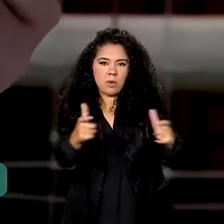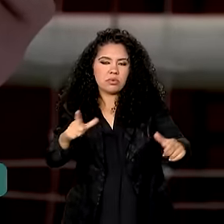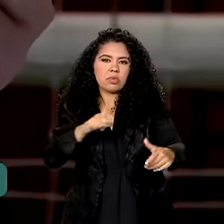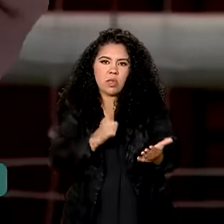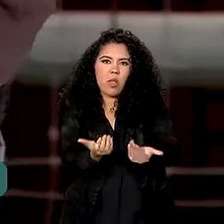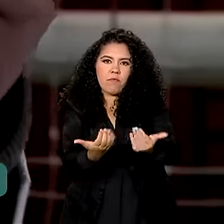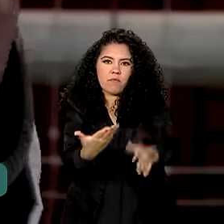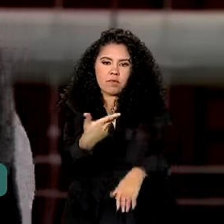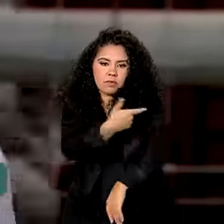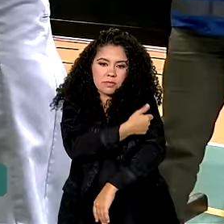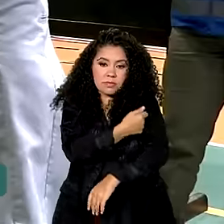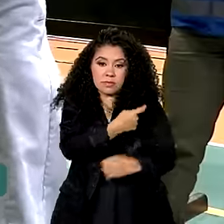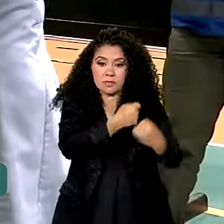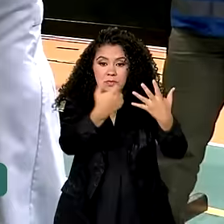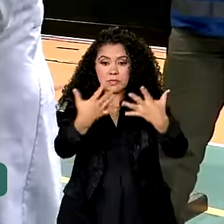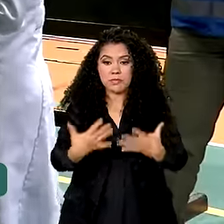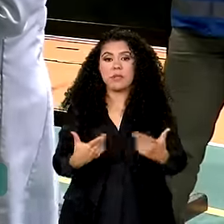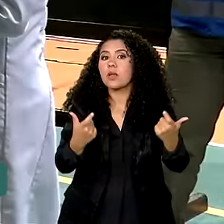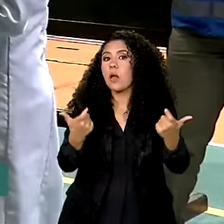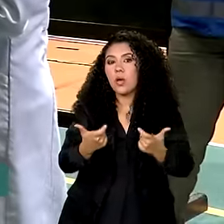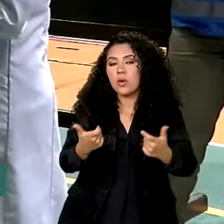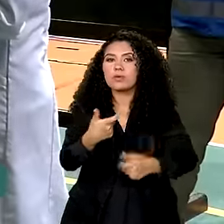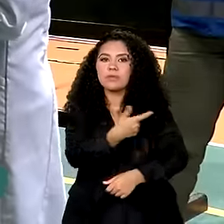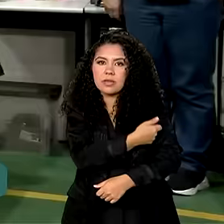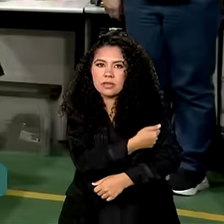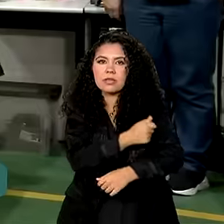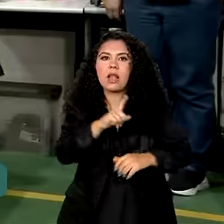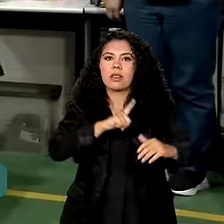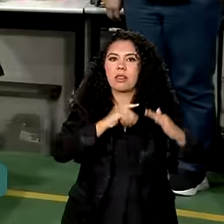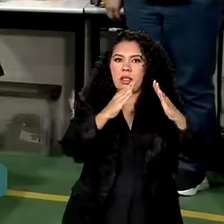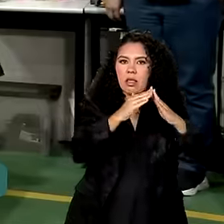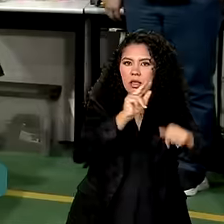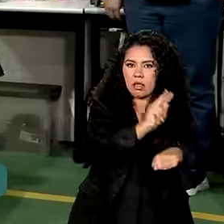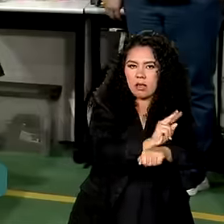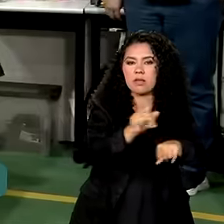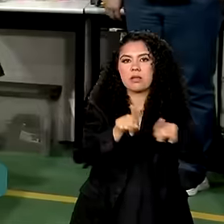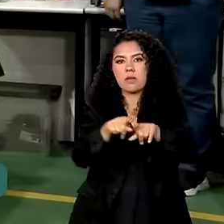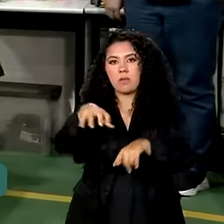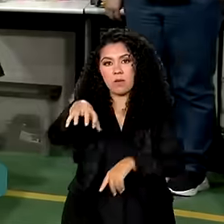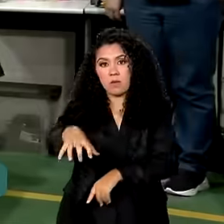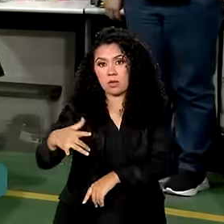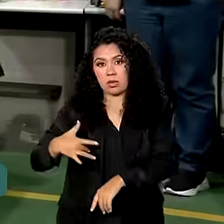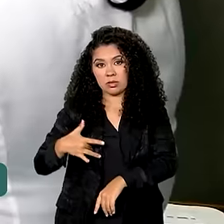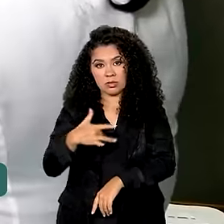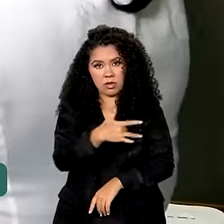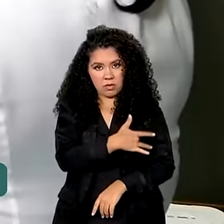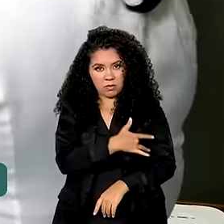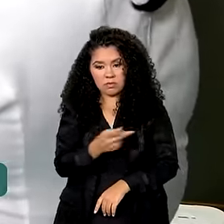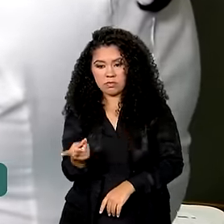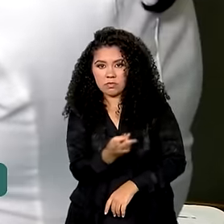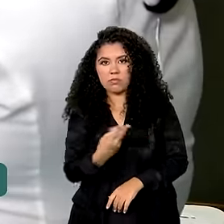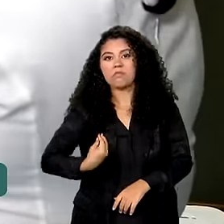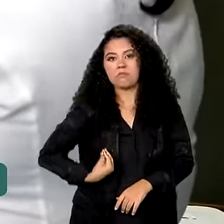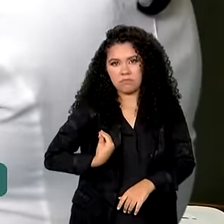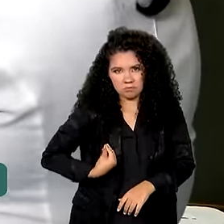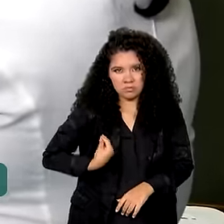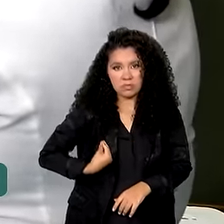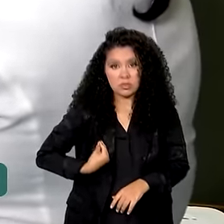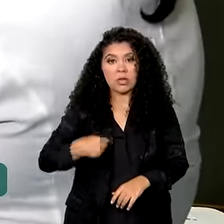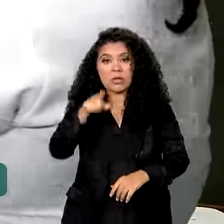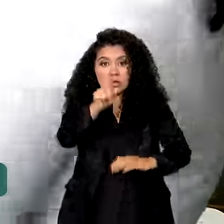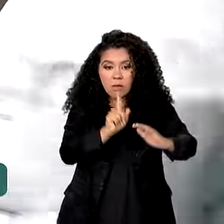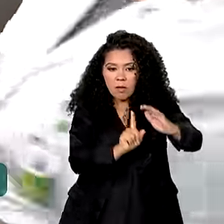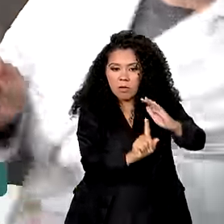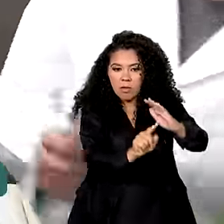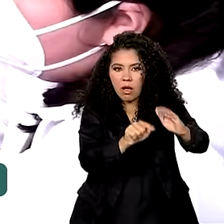vacinas estão disponíveis nos abrigos e nas unidades de saúde em funcionamento. Quem estiver abrigado